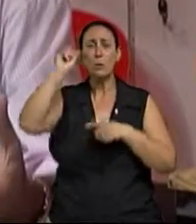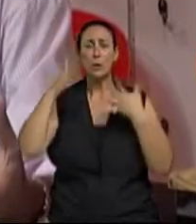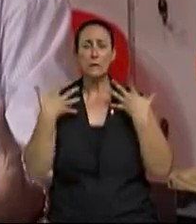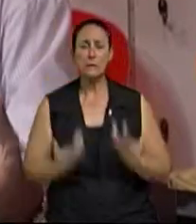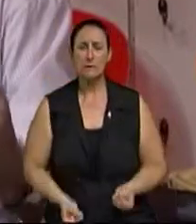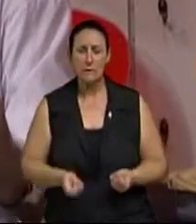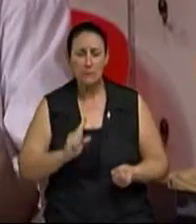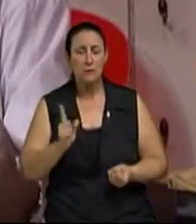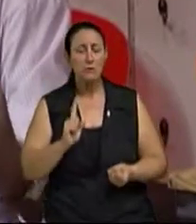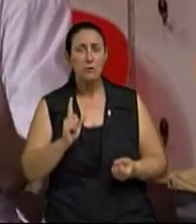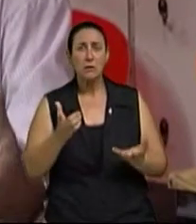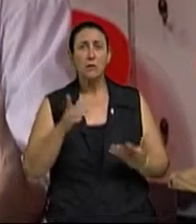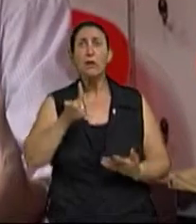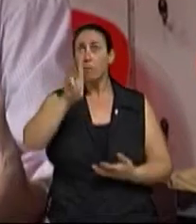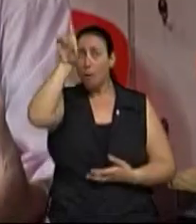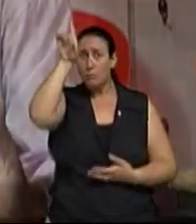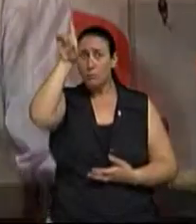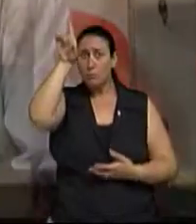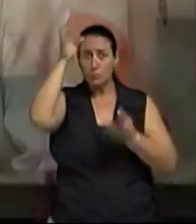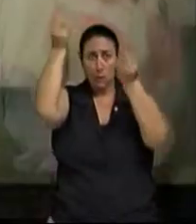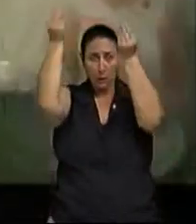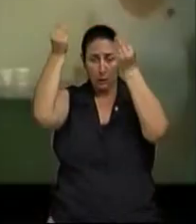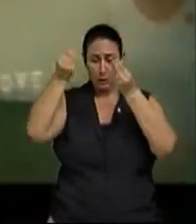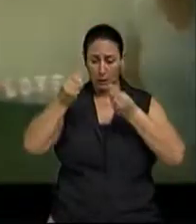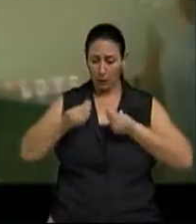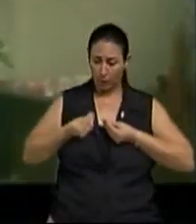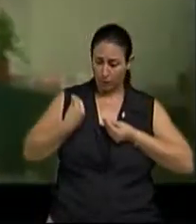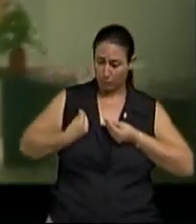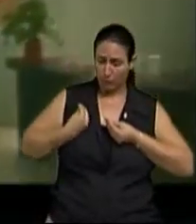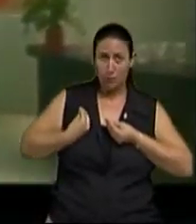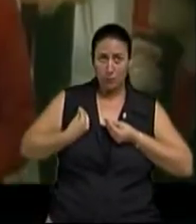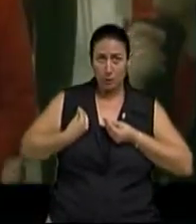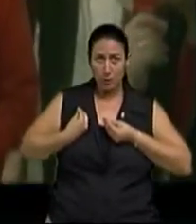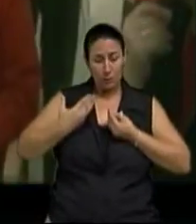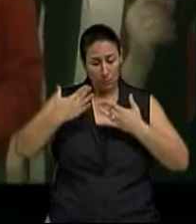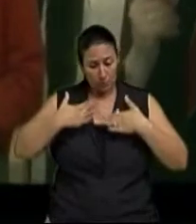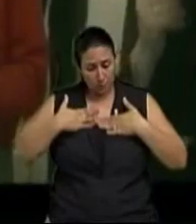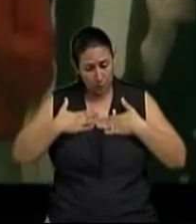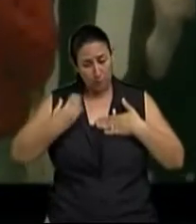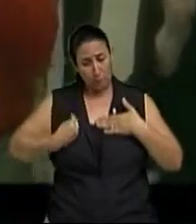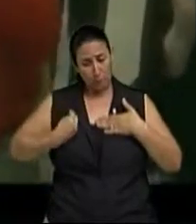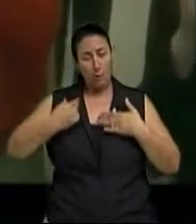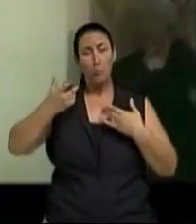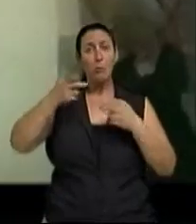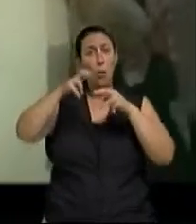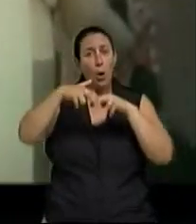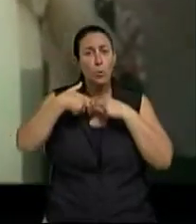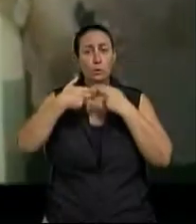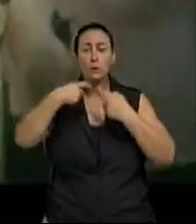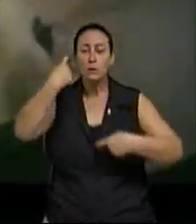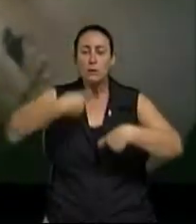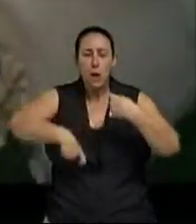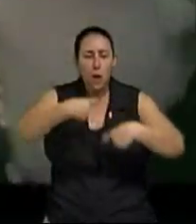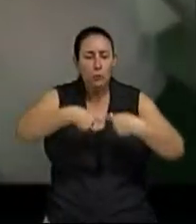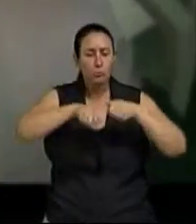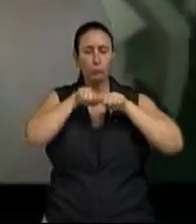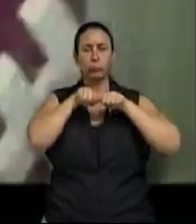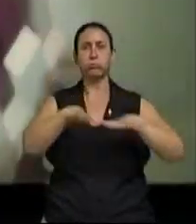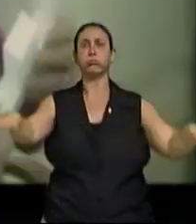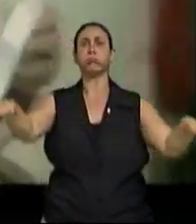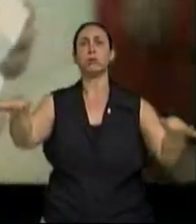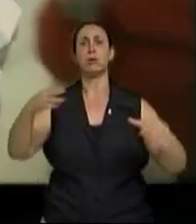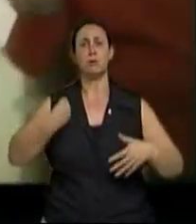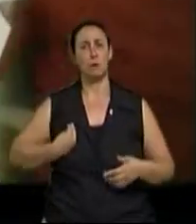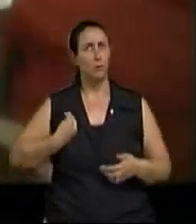de destacar isso. Deus nos fez, para quem acredita nele, vindo a este mundo através do sexo. Então, não tem nada mais